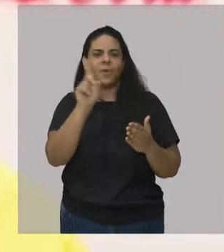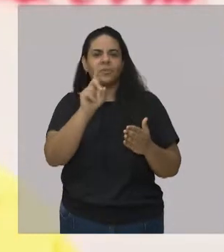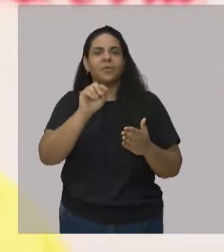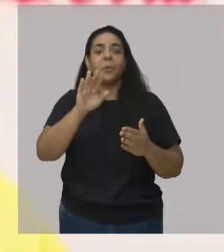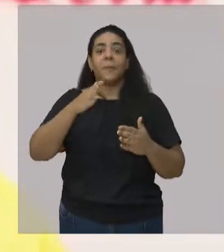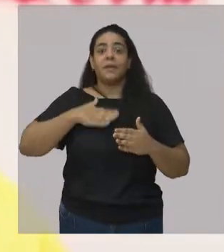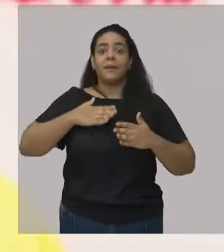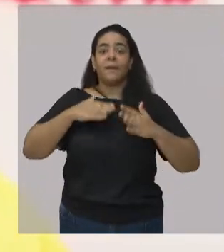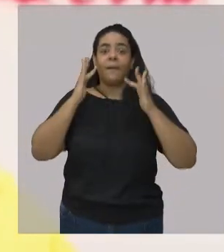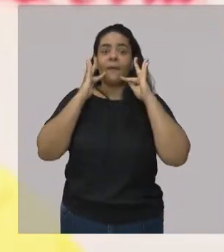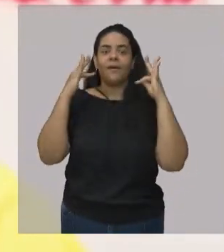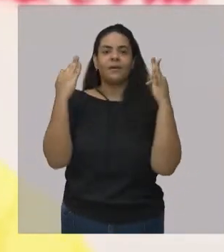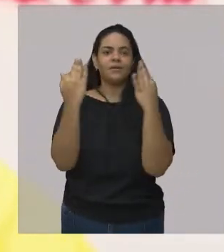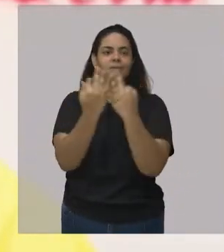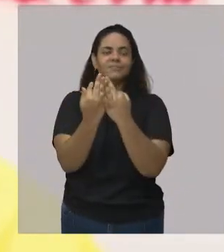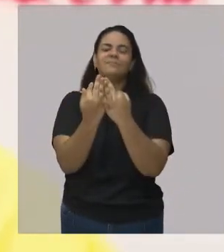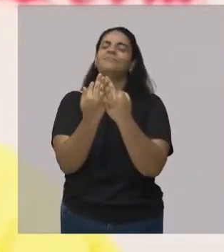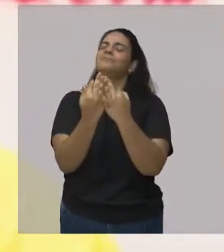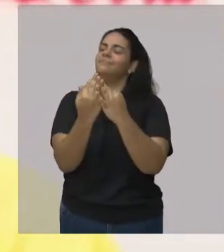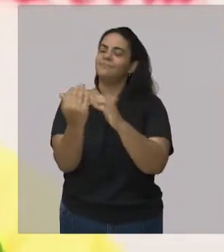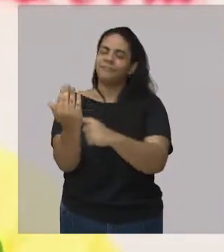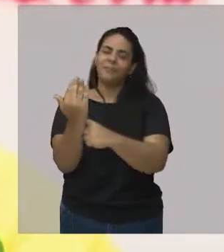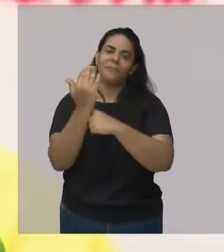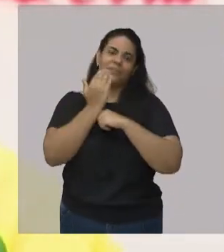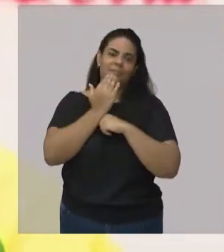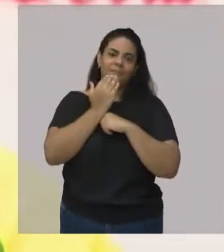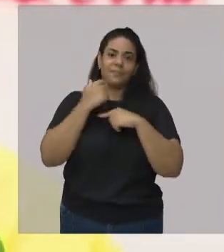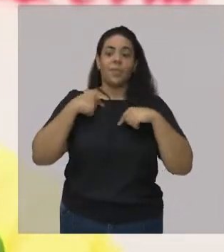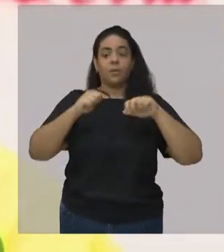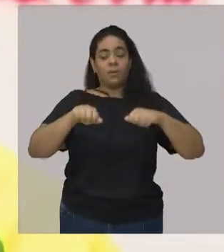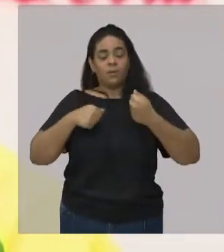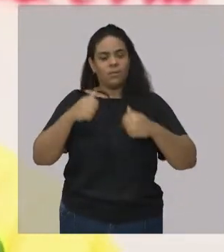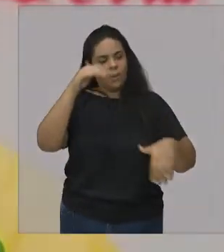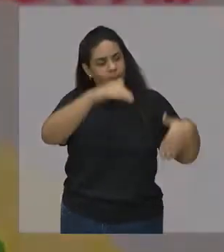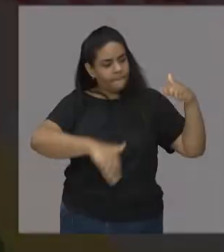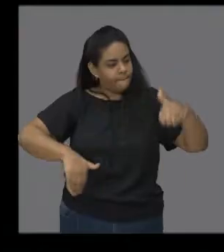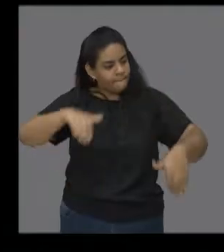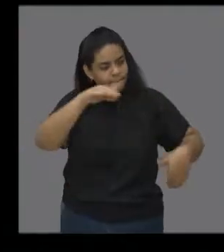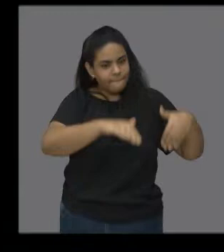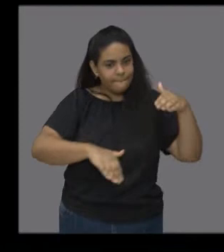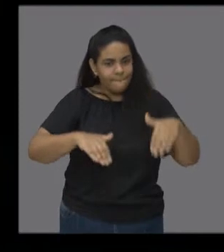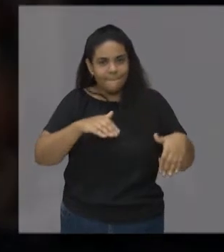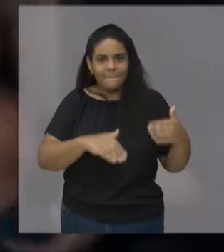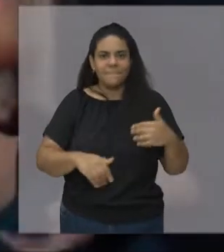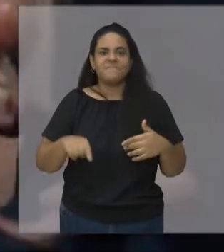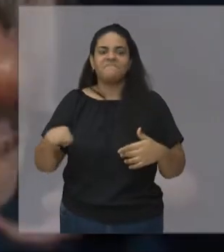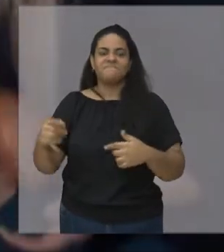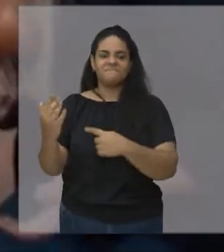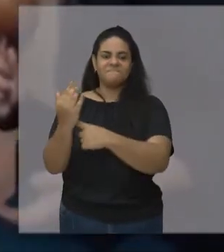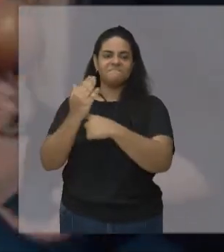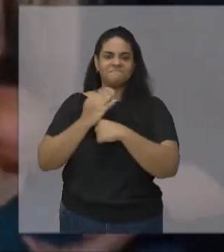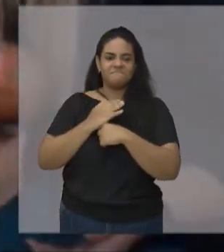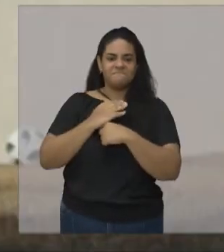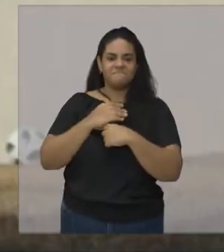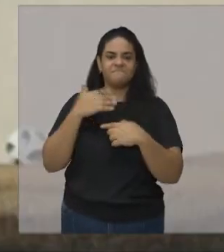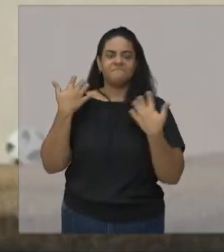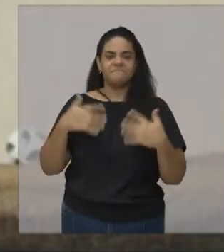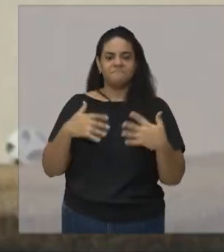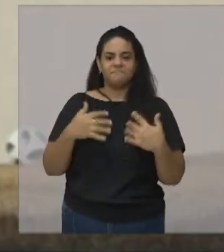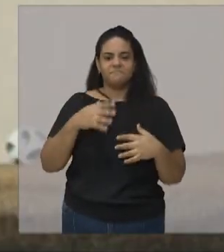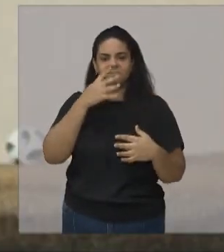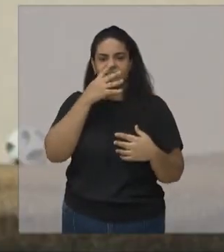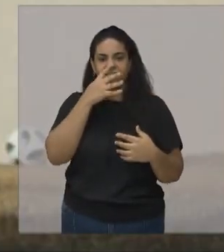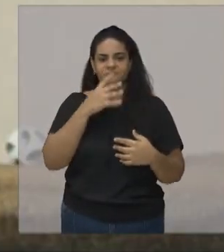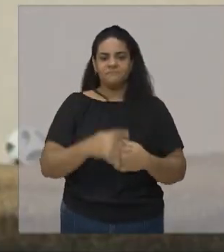abraçada era para eles. O papai está chegando em casa. Uma nossa área